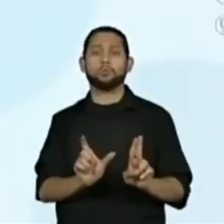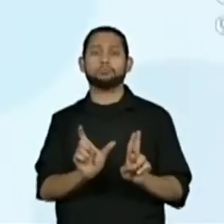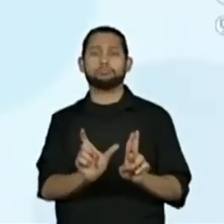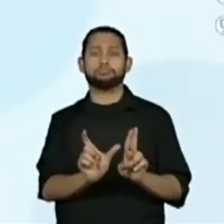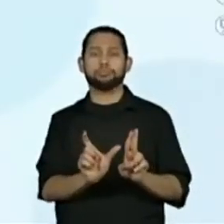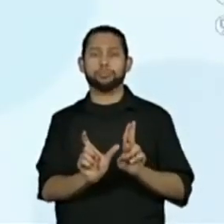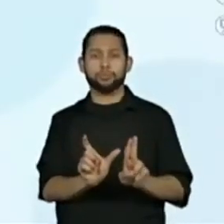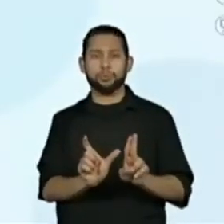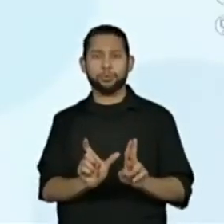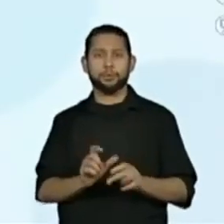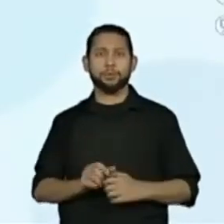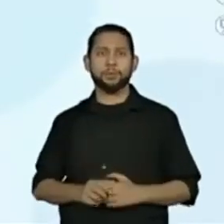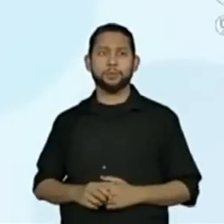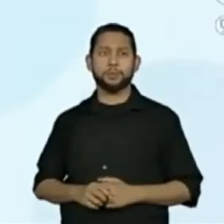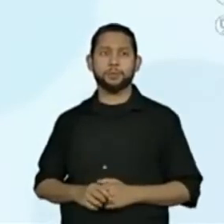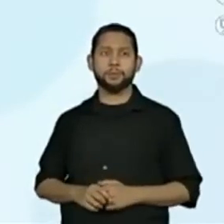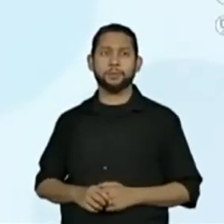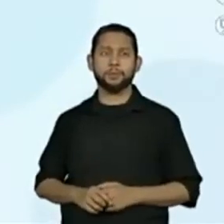Opa.